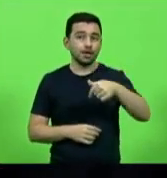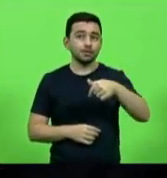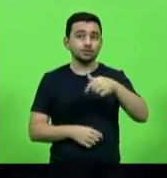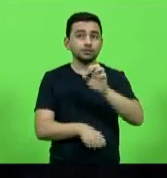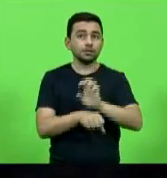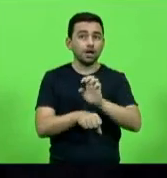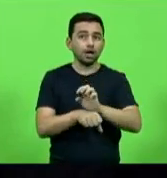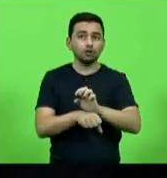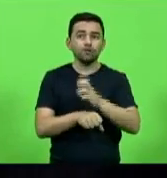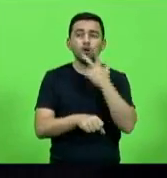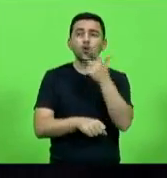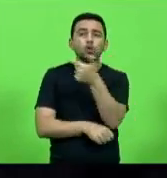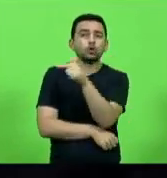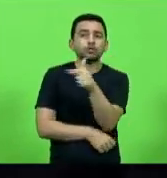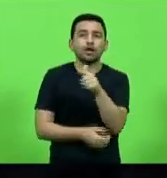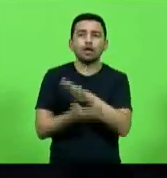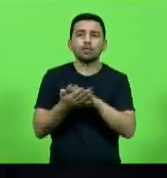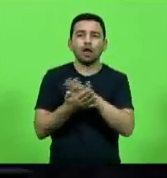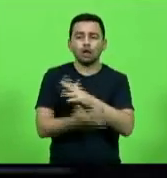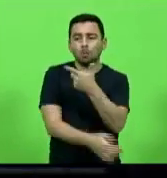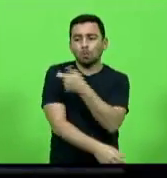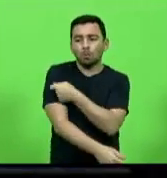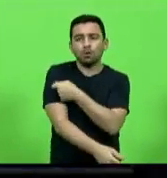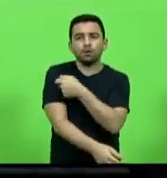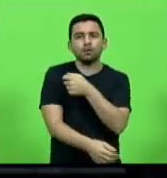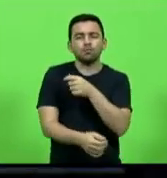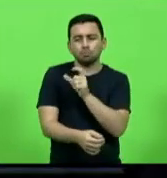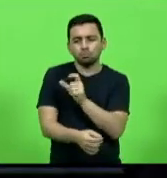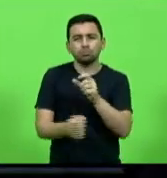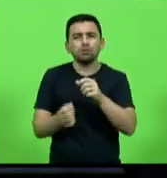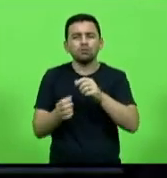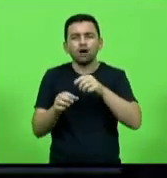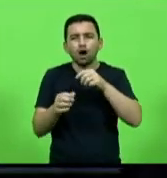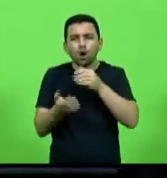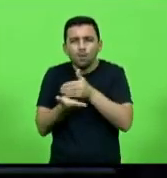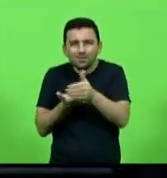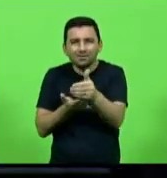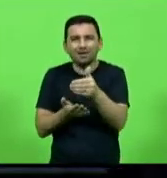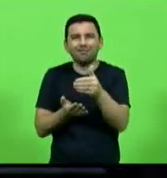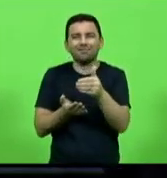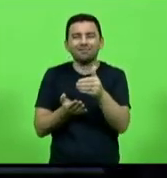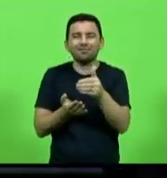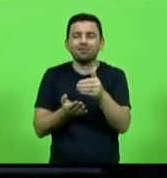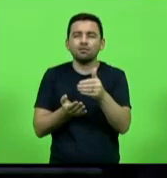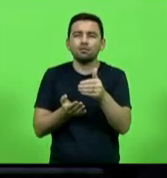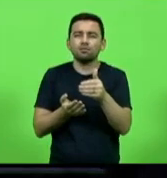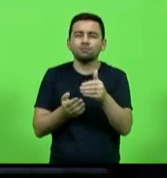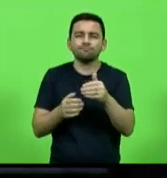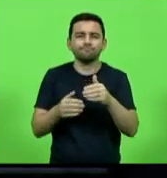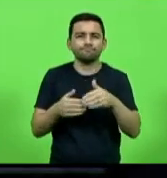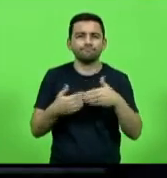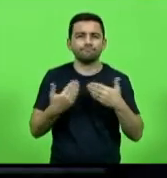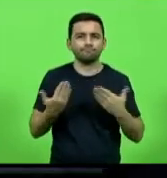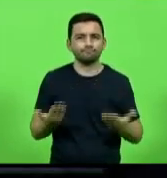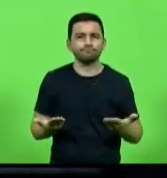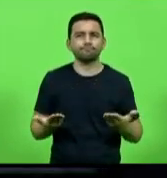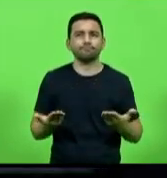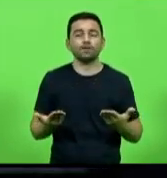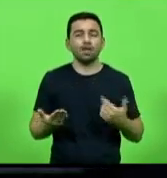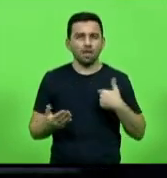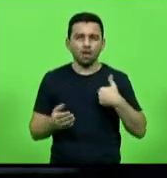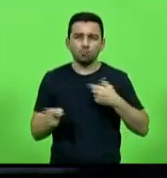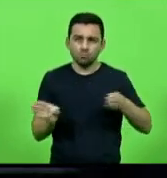tinham seringas e agulhas para começar a vacinação. Nesse período em que eu continuei